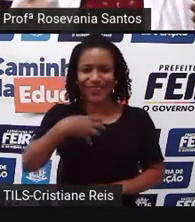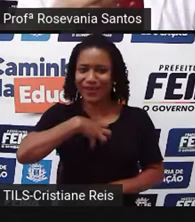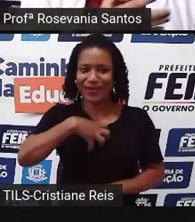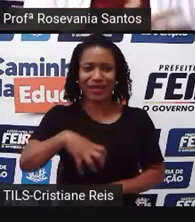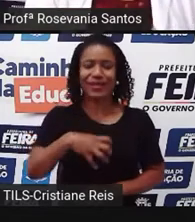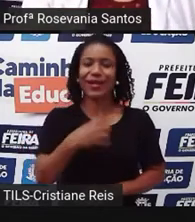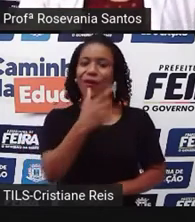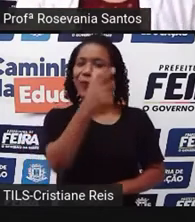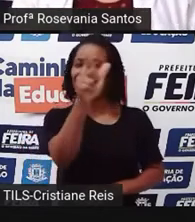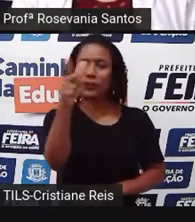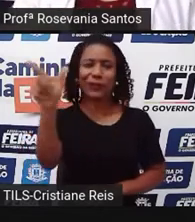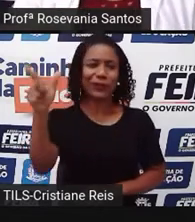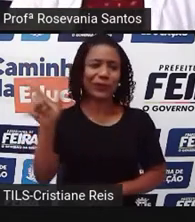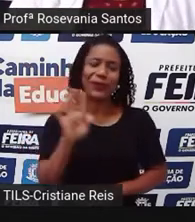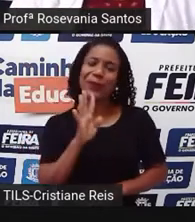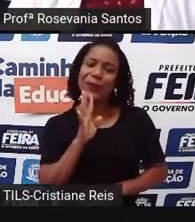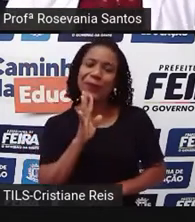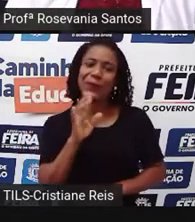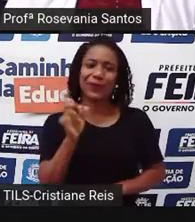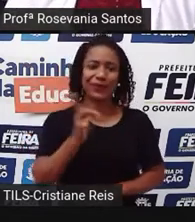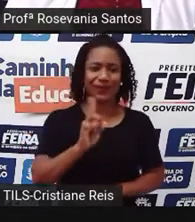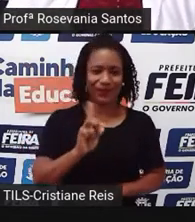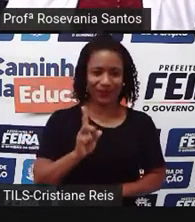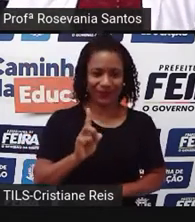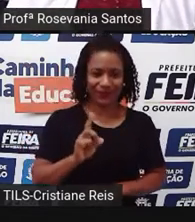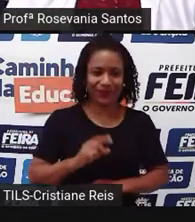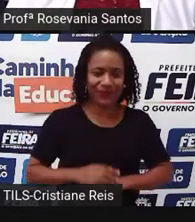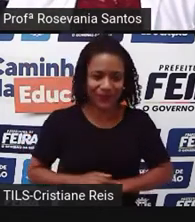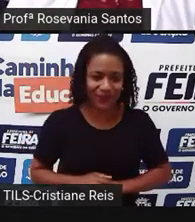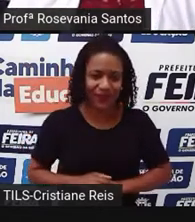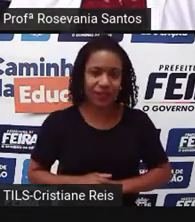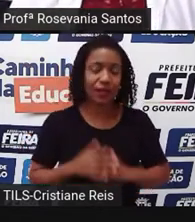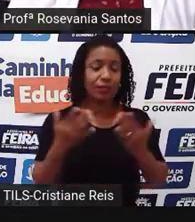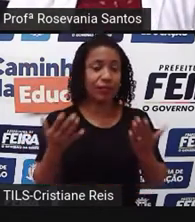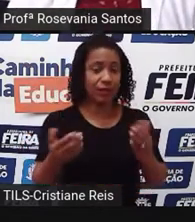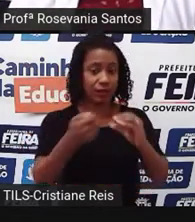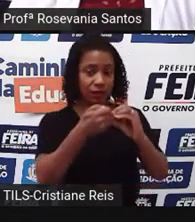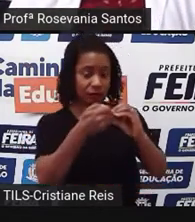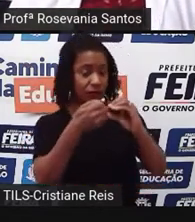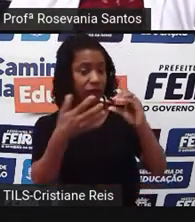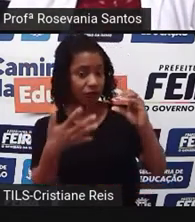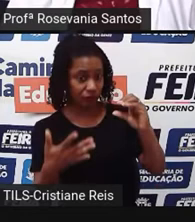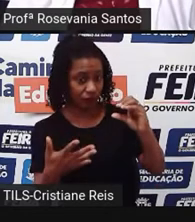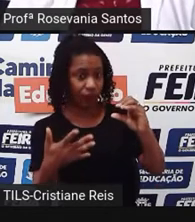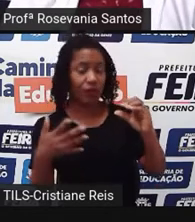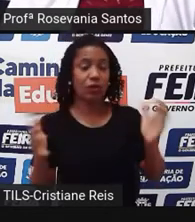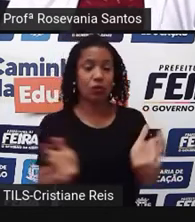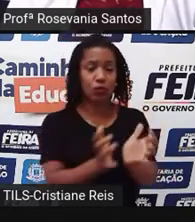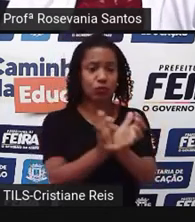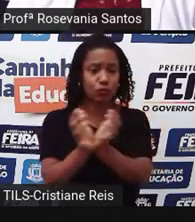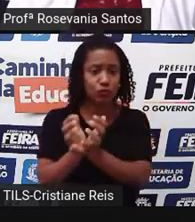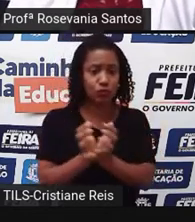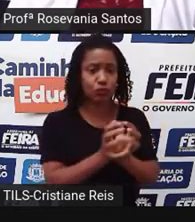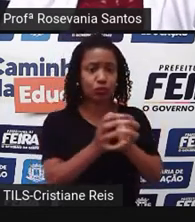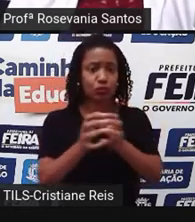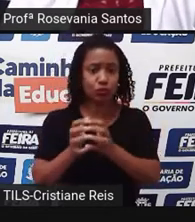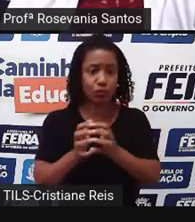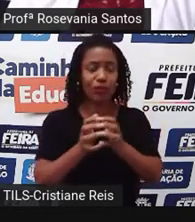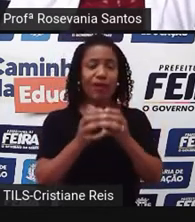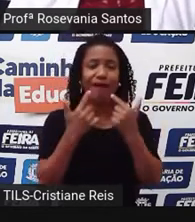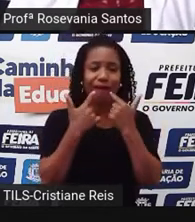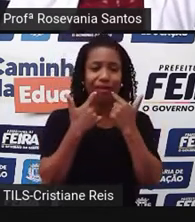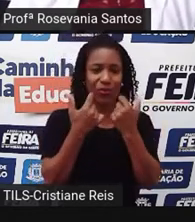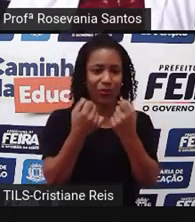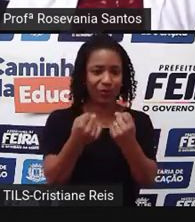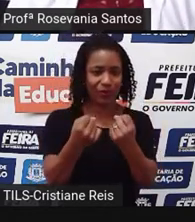carinhosamente utilizam essas palavras, né? Mas esses aspectos, esses diversos grupos linguísticos, ajuda